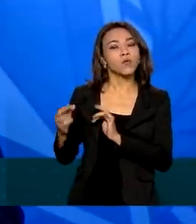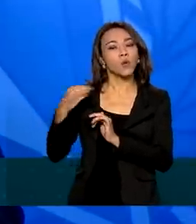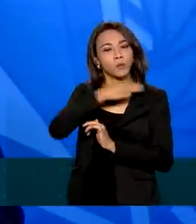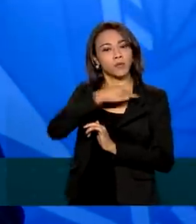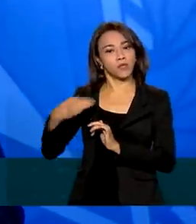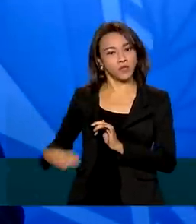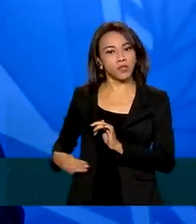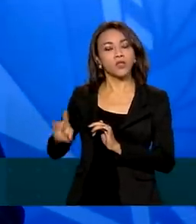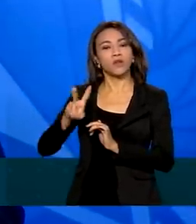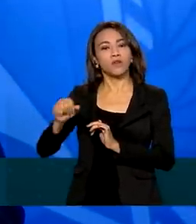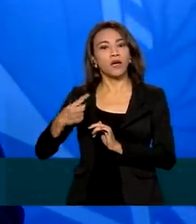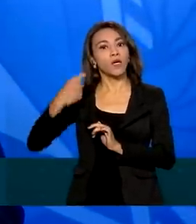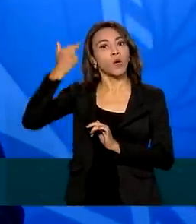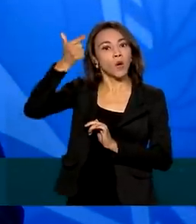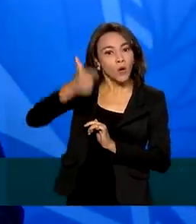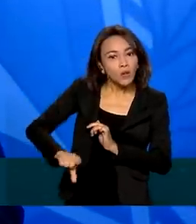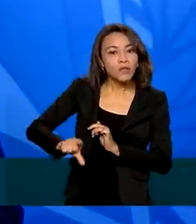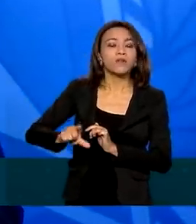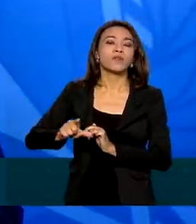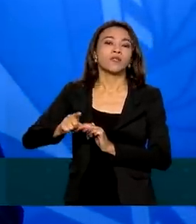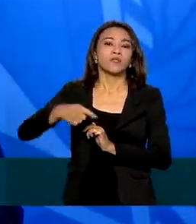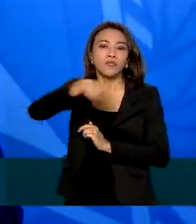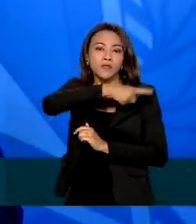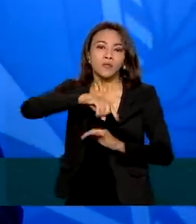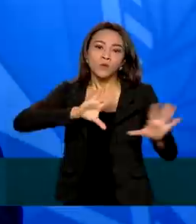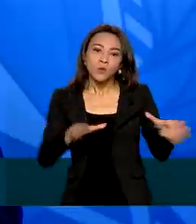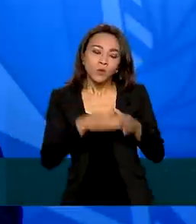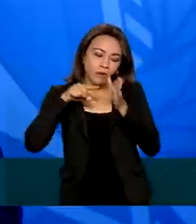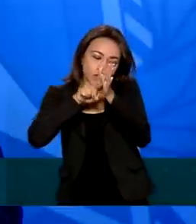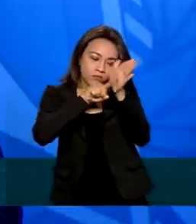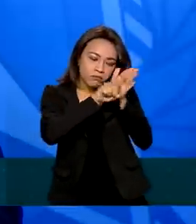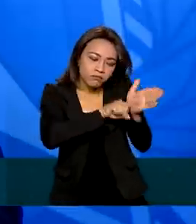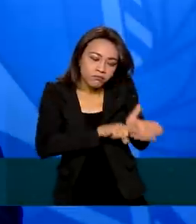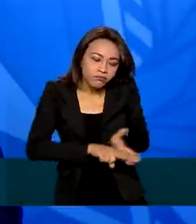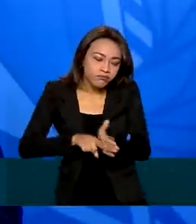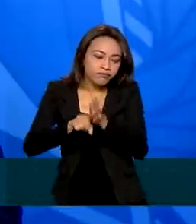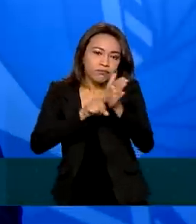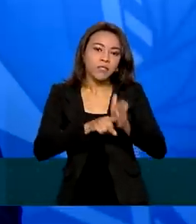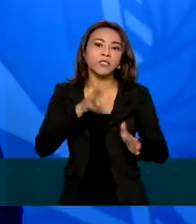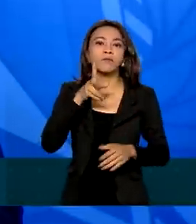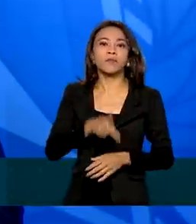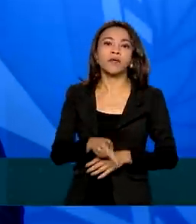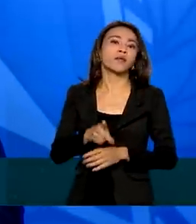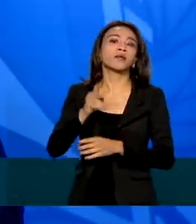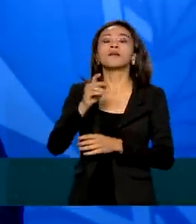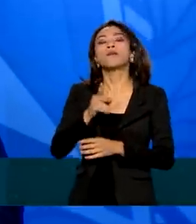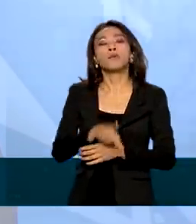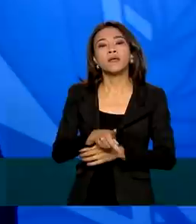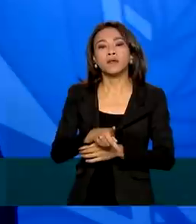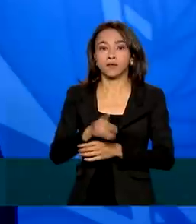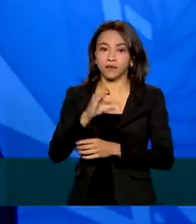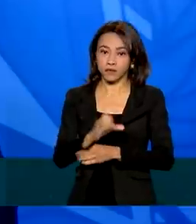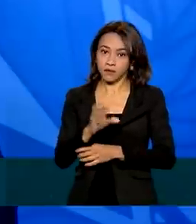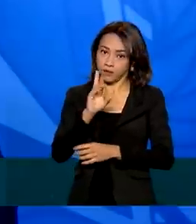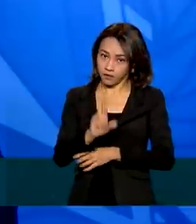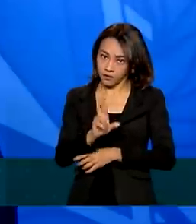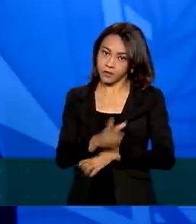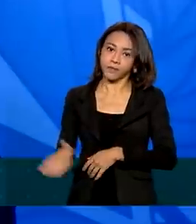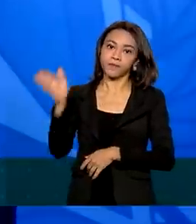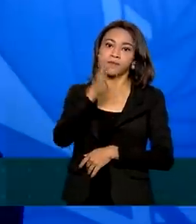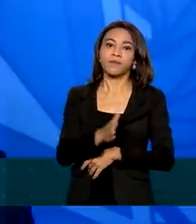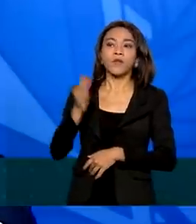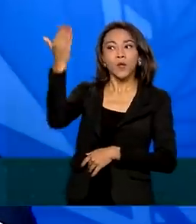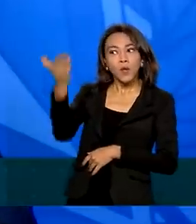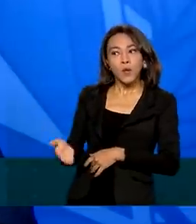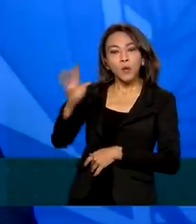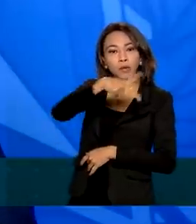serão submetidos a um novo teste de PCR, RT-PCR. O presidente da República